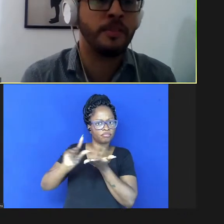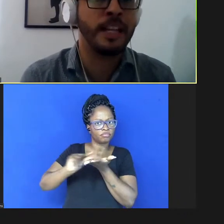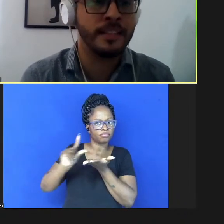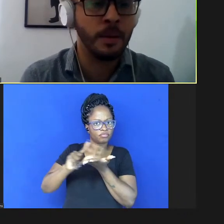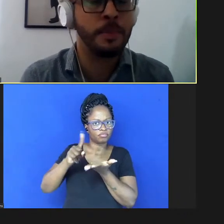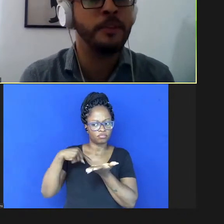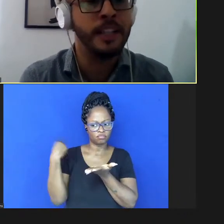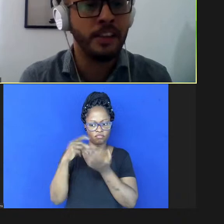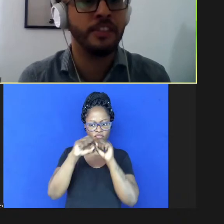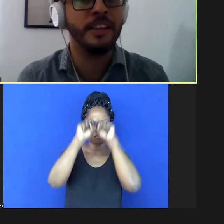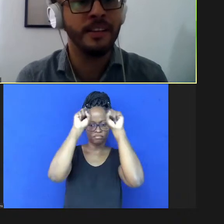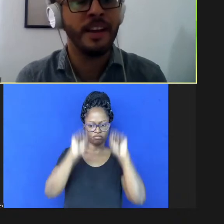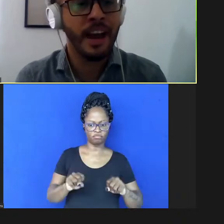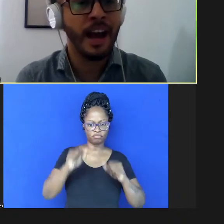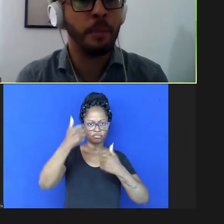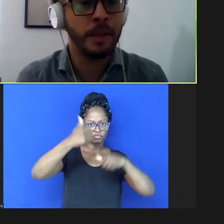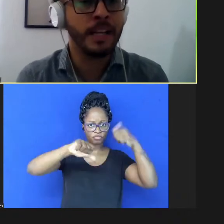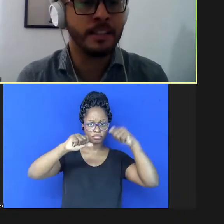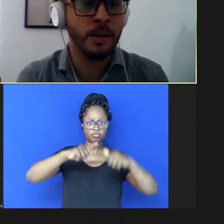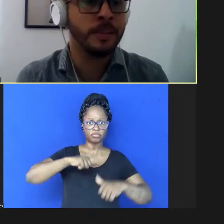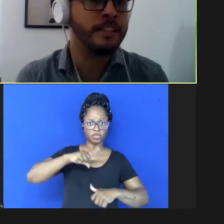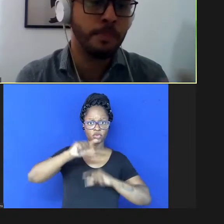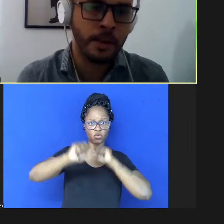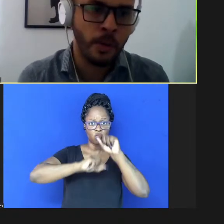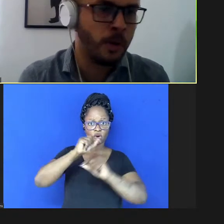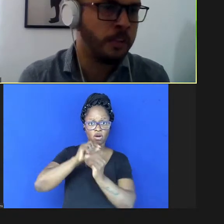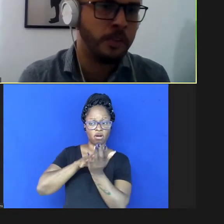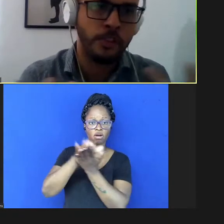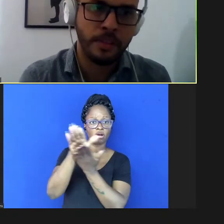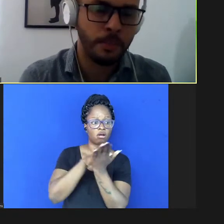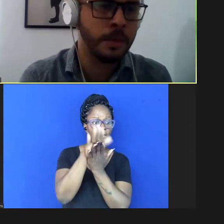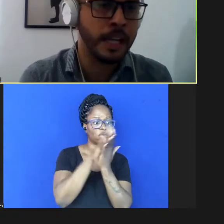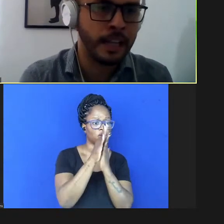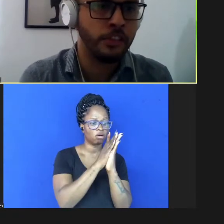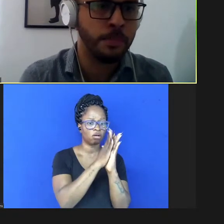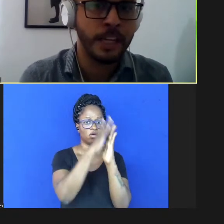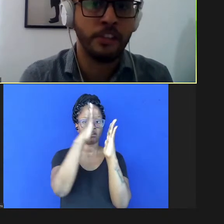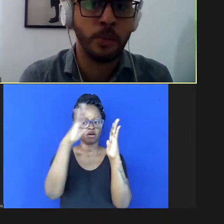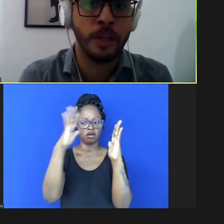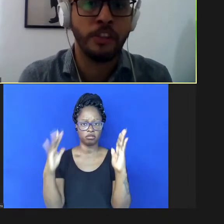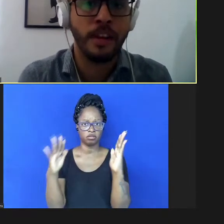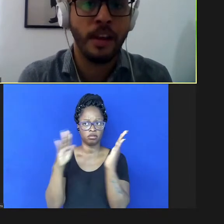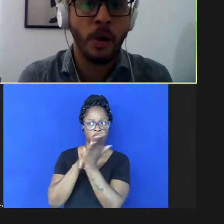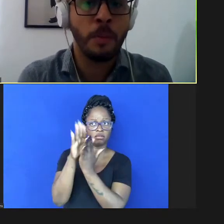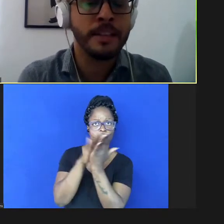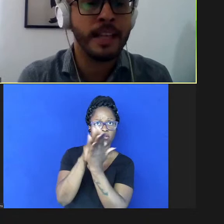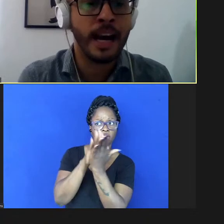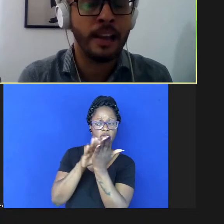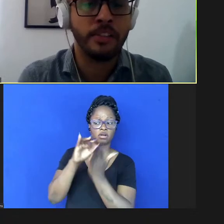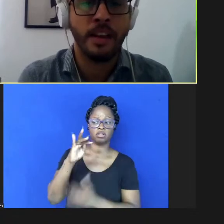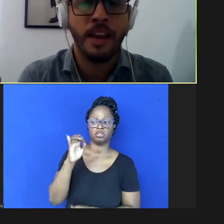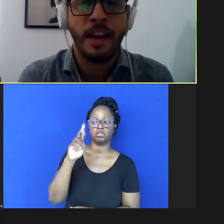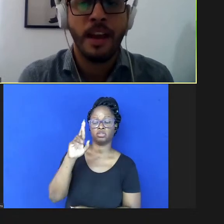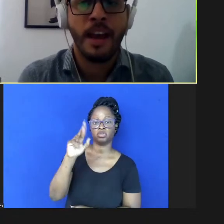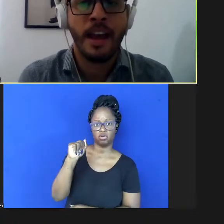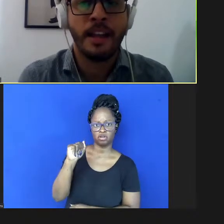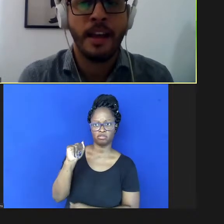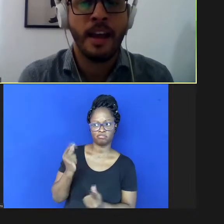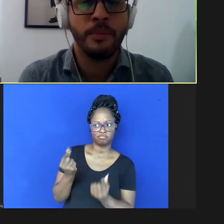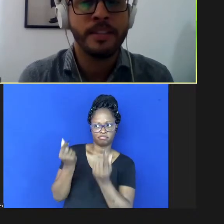sistema de avaliação privilegia a publicação desses periódicos publicados por editoras comerciais